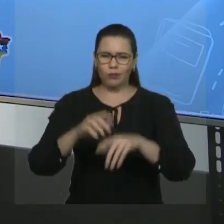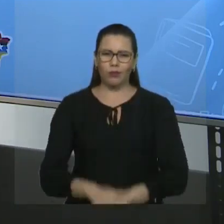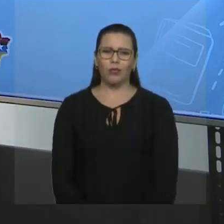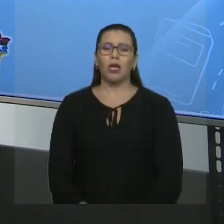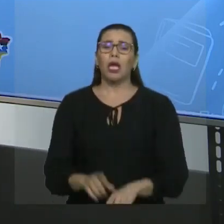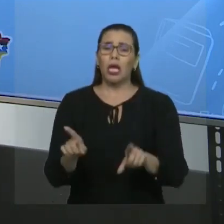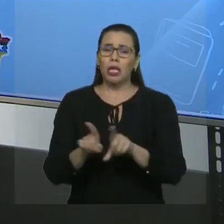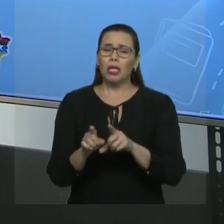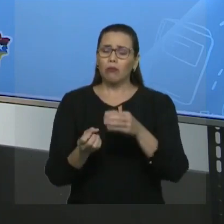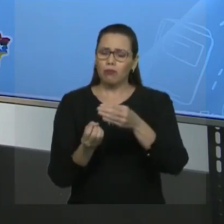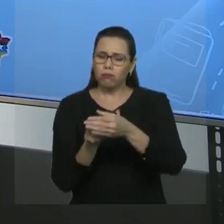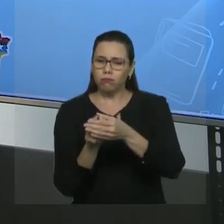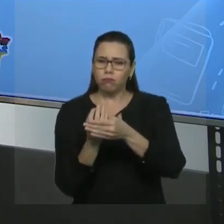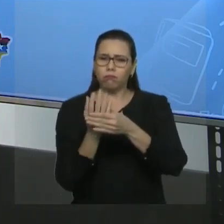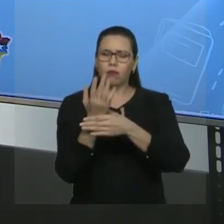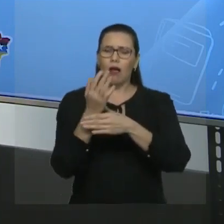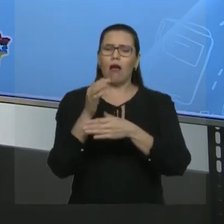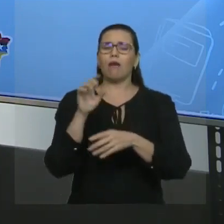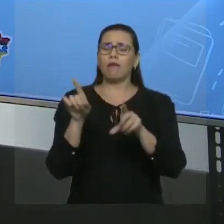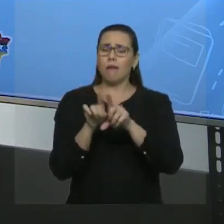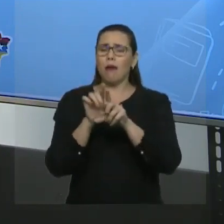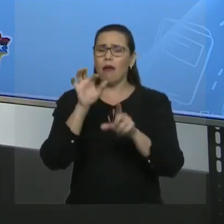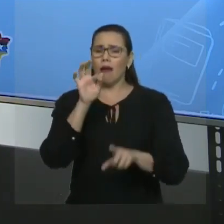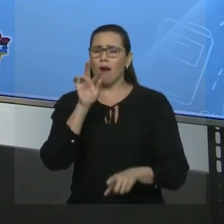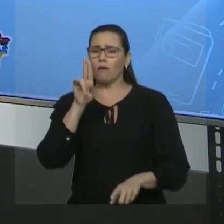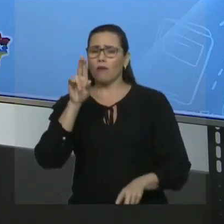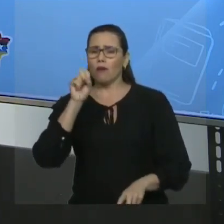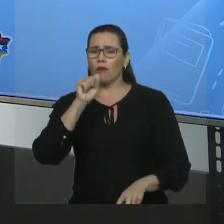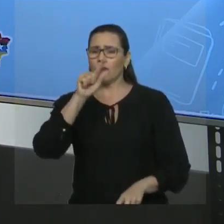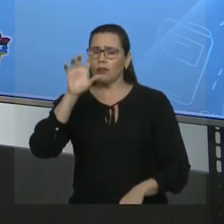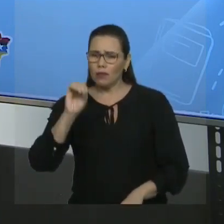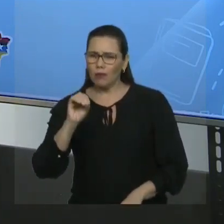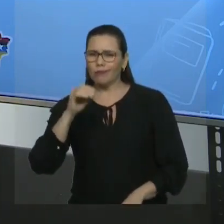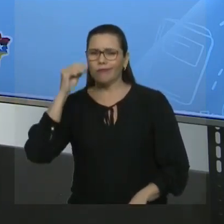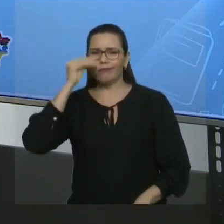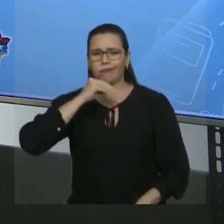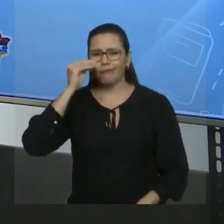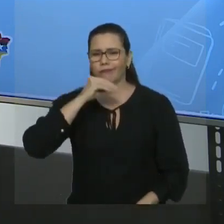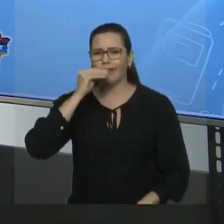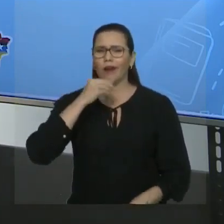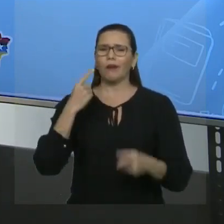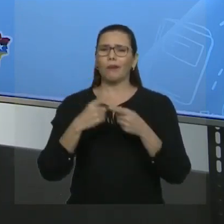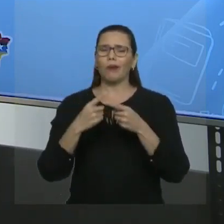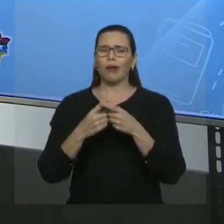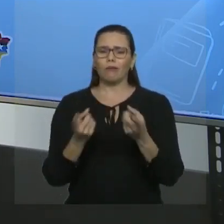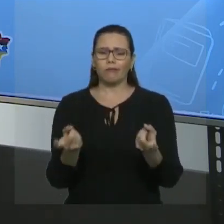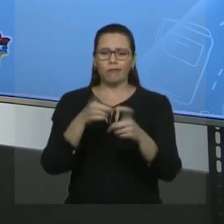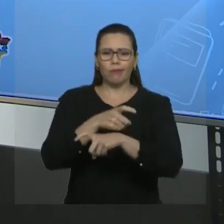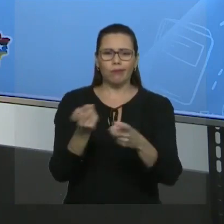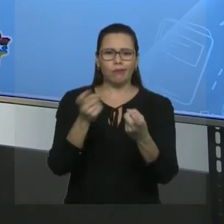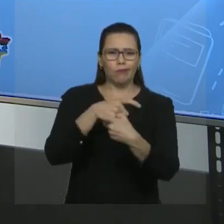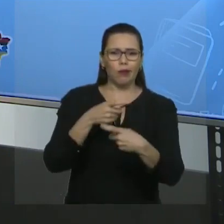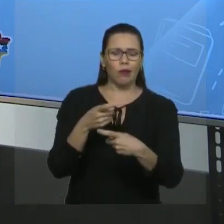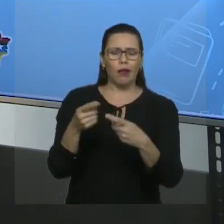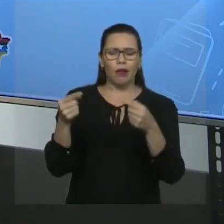ebulição, são pela interação fraca que as moléculas dos hidrocarbonetos possuem,